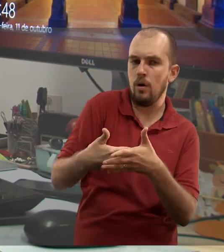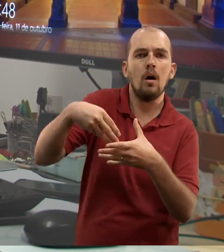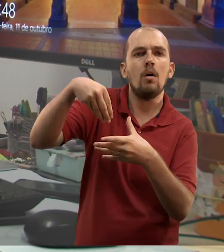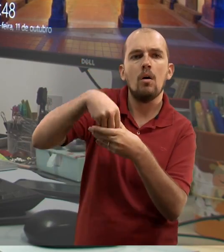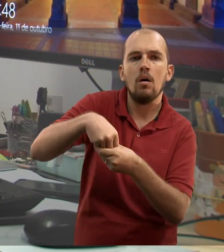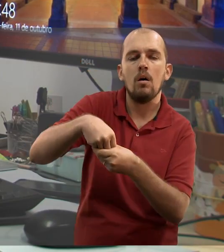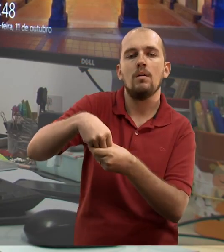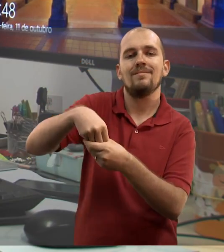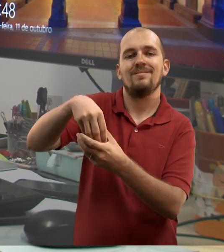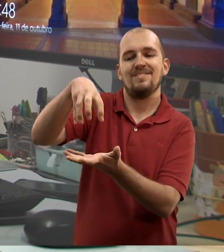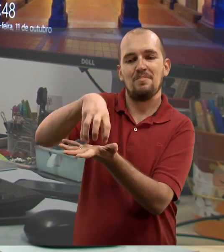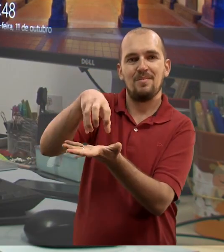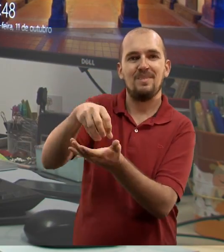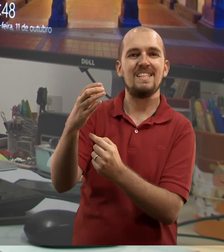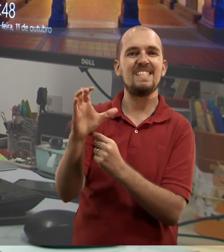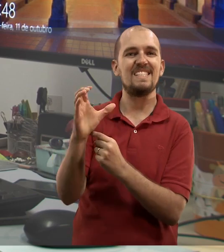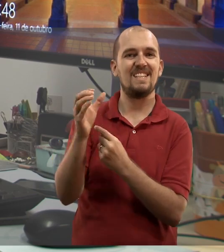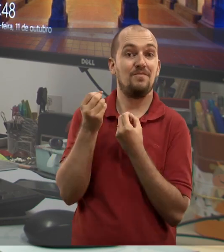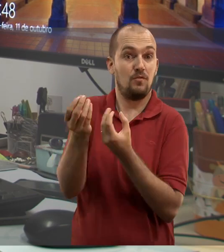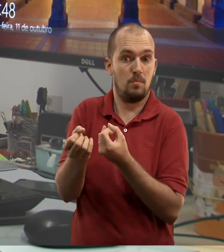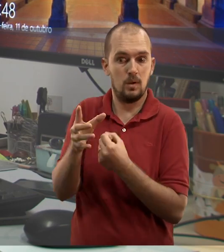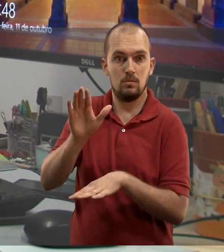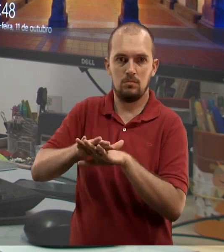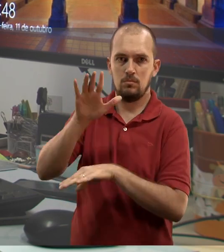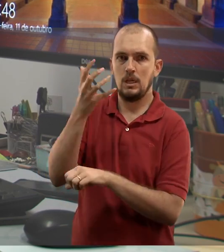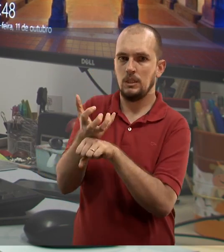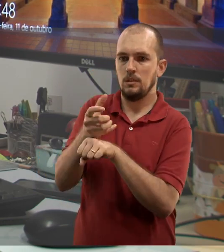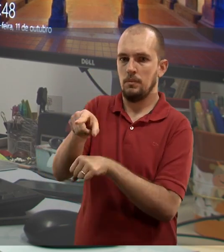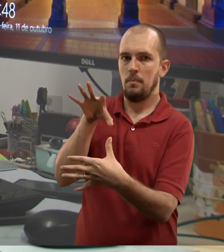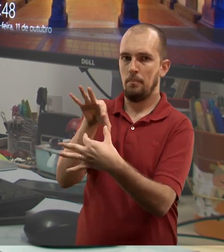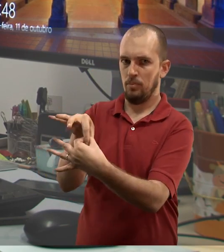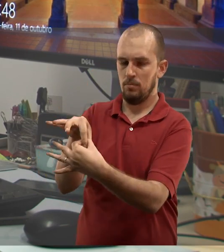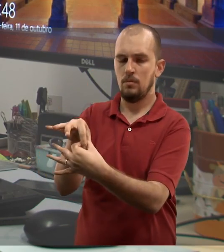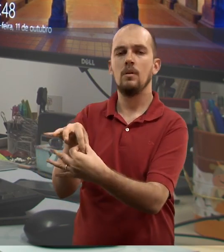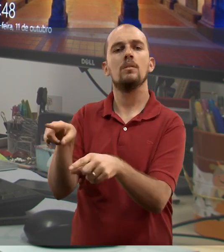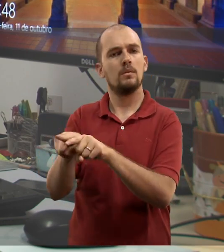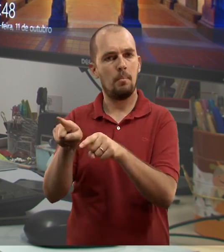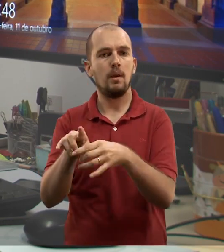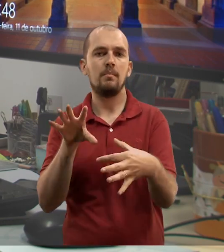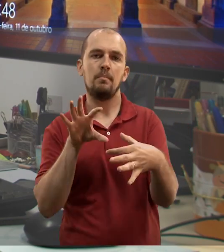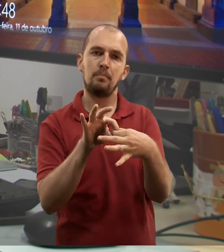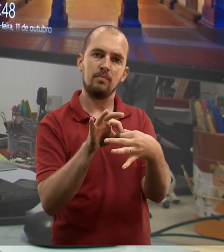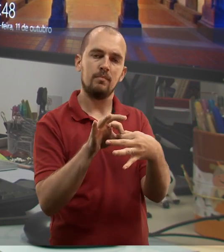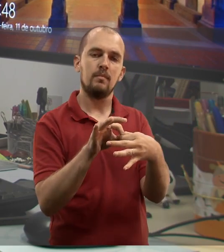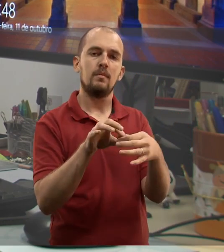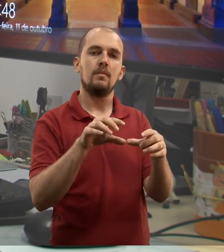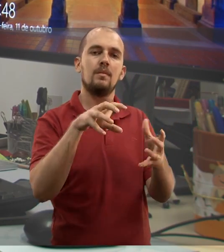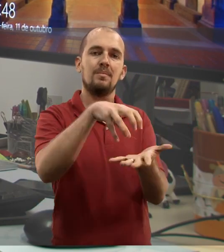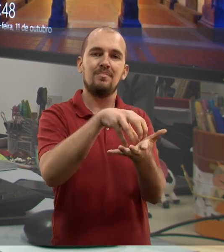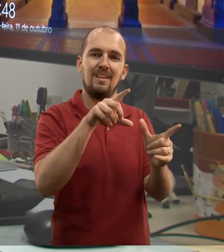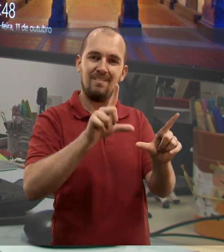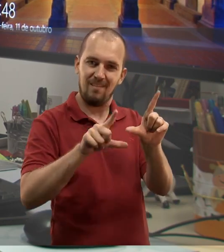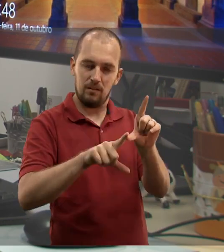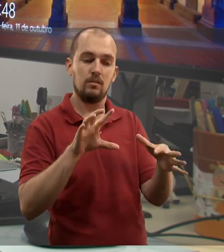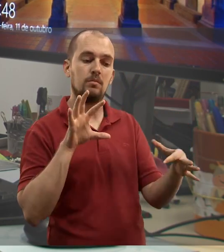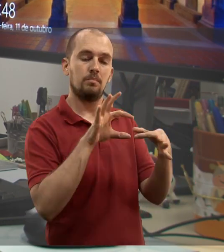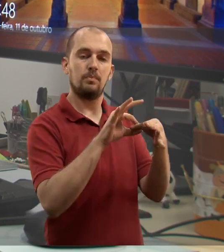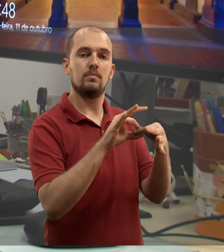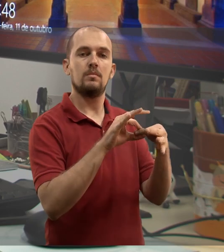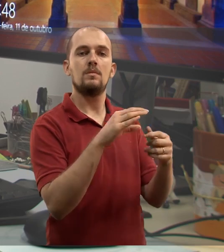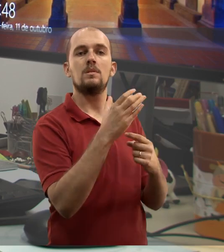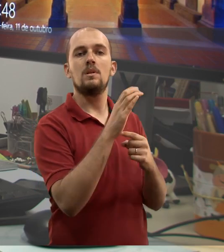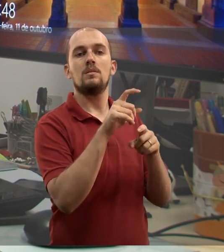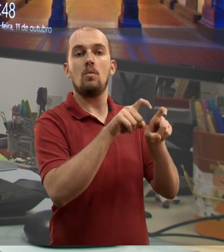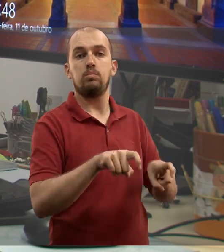20 anos. O departamento de ciência da informação é um curso majoritário, mas também conta com disciplinas na área de letras e